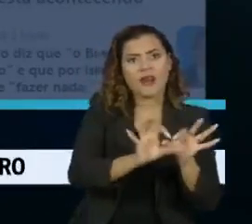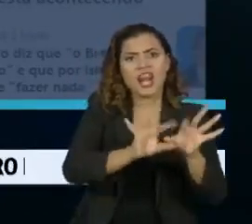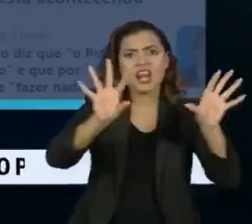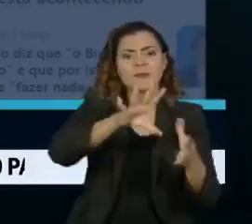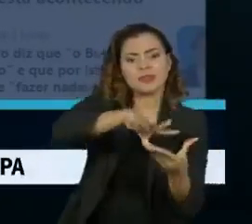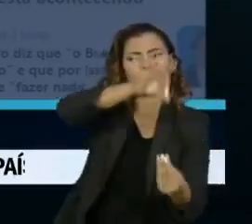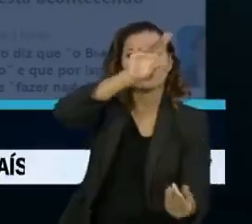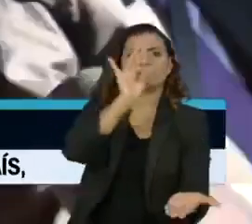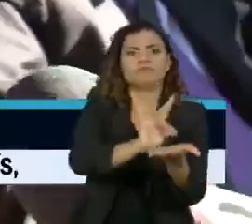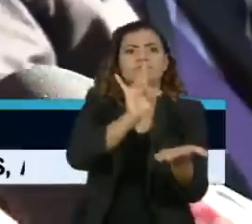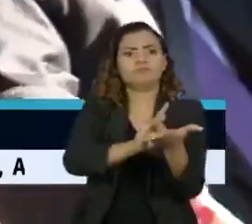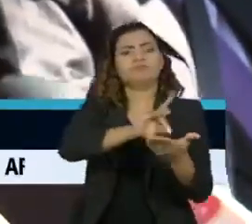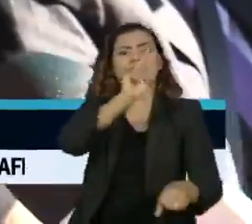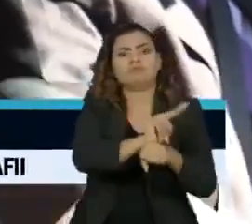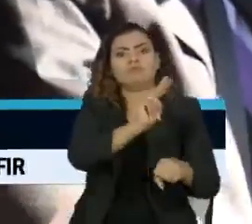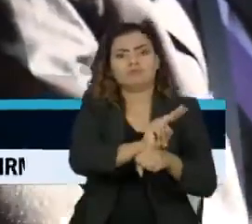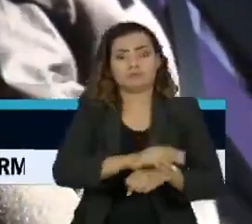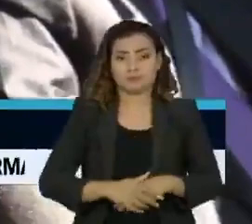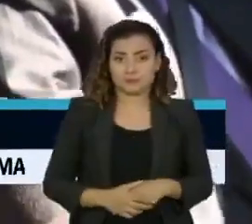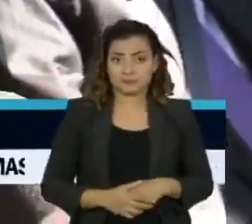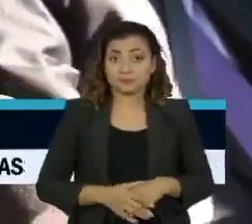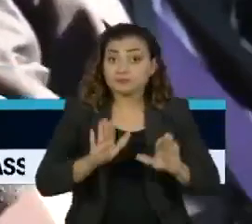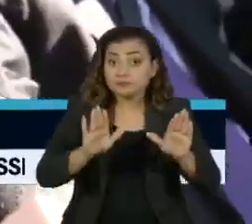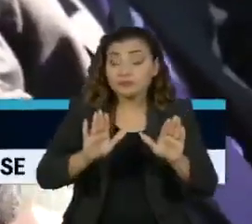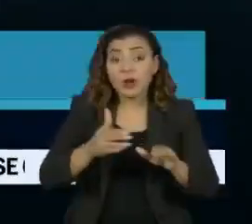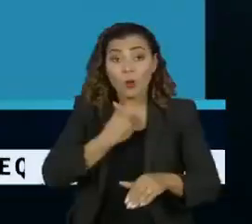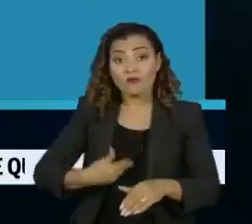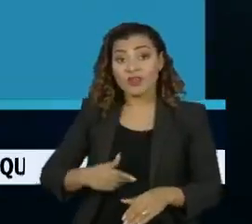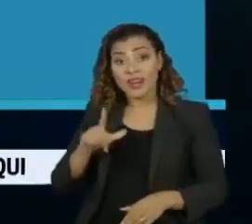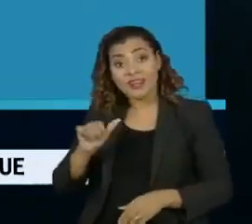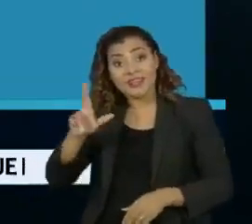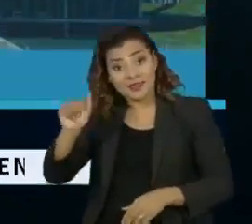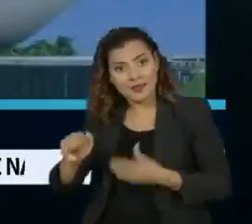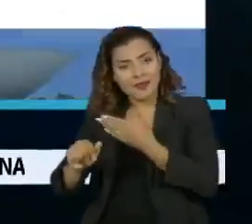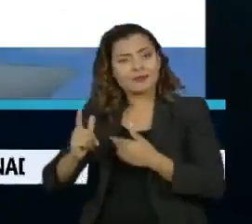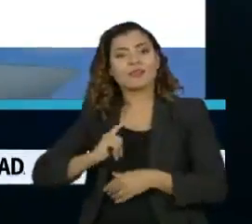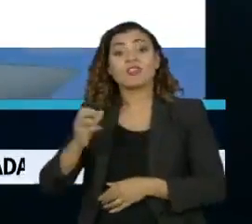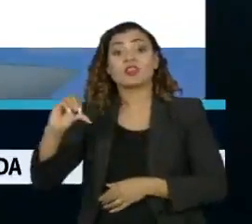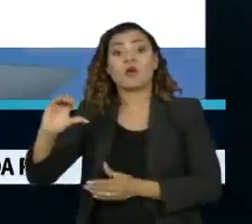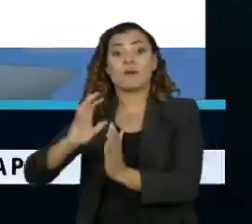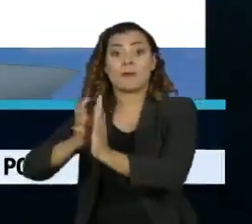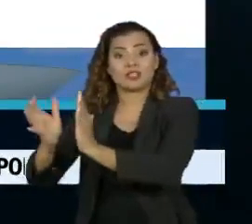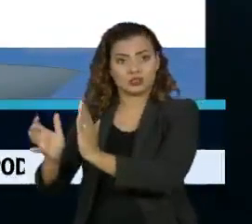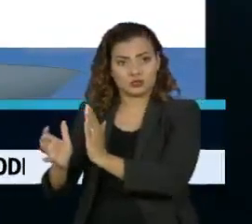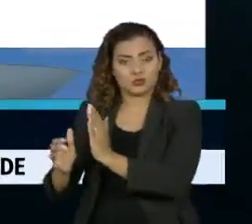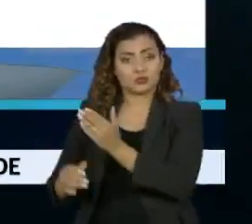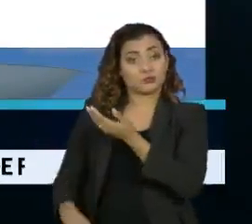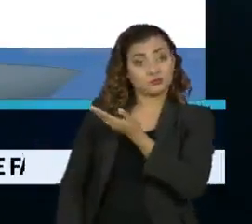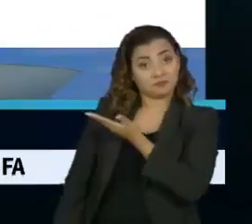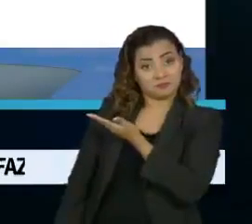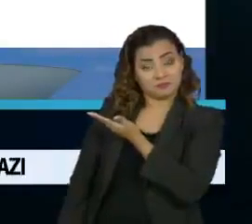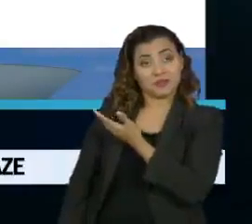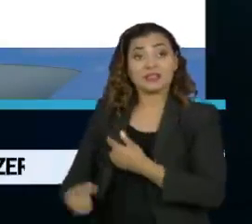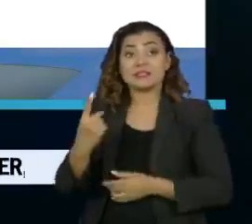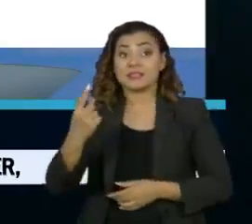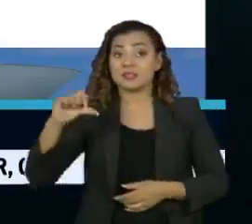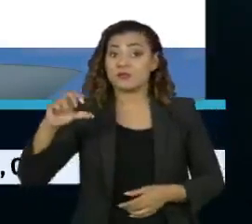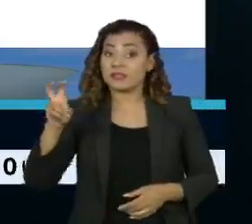e a democracia viva. Até agora, o governista Lira recebeu o apoio de nove partidos, bancada de 195